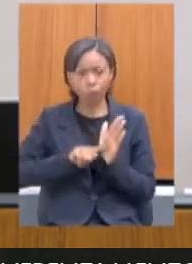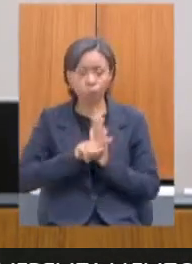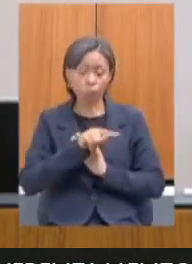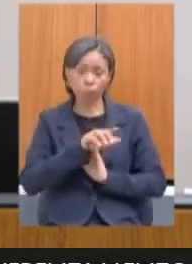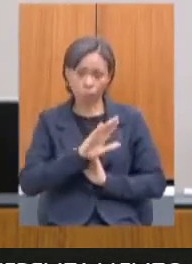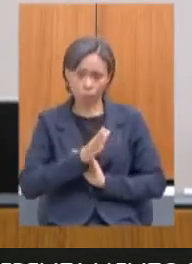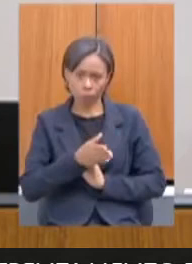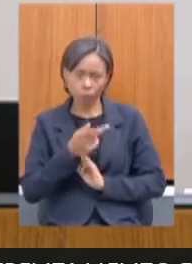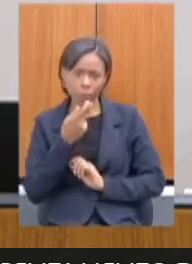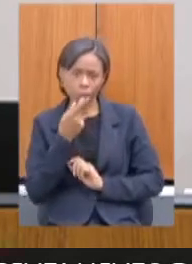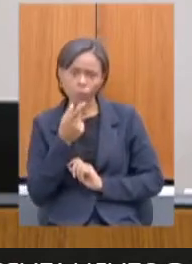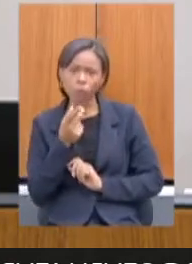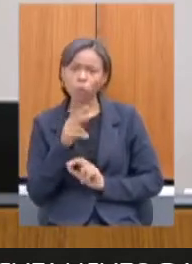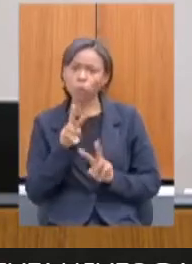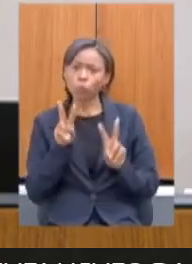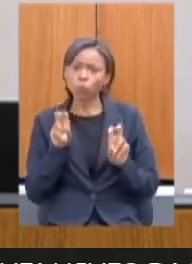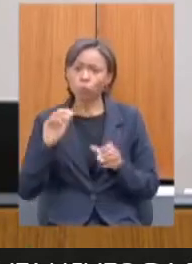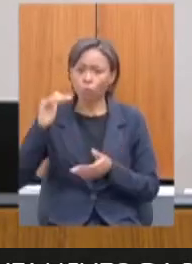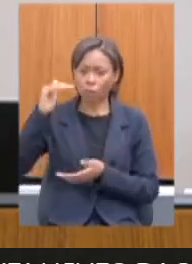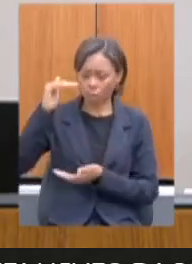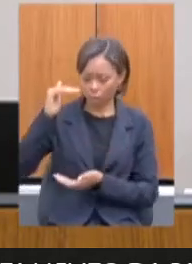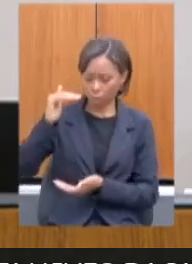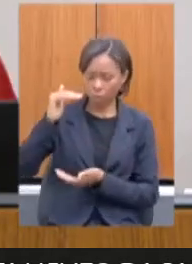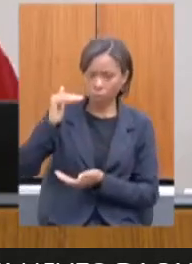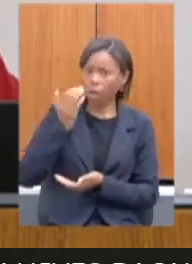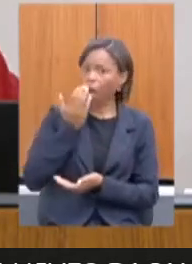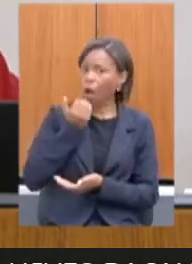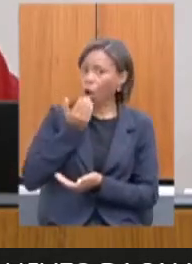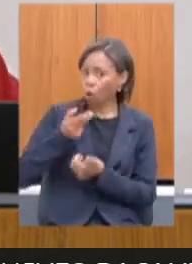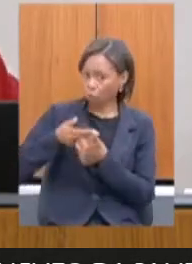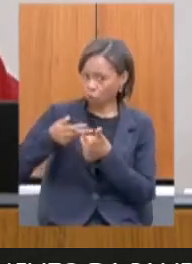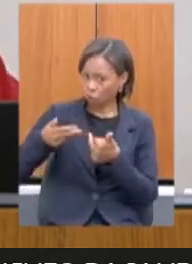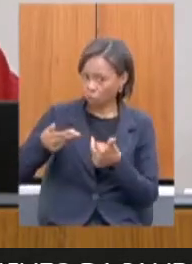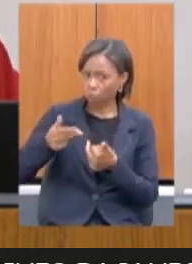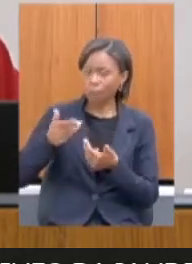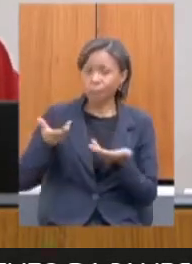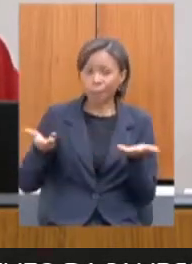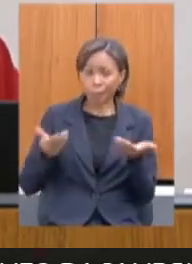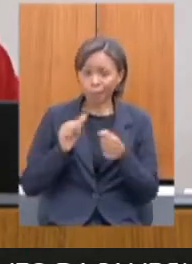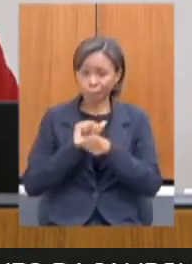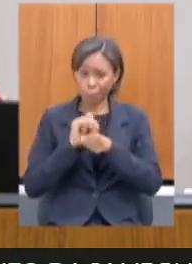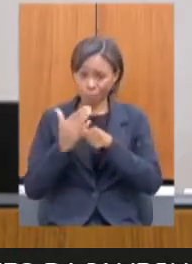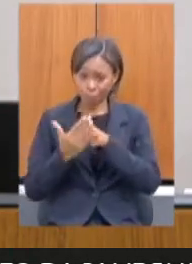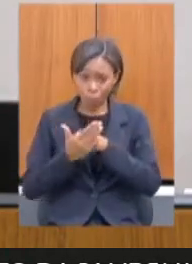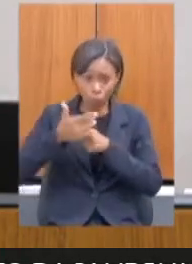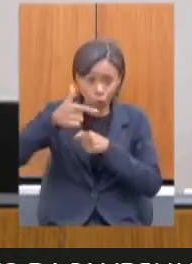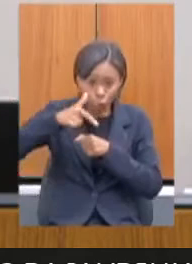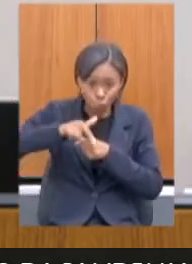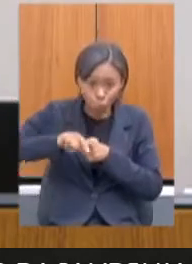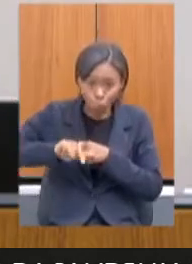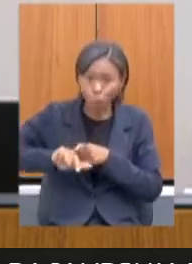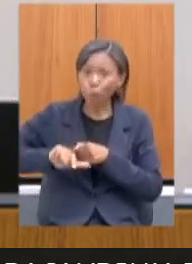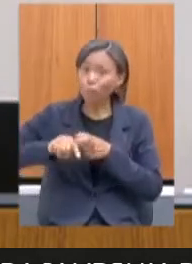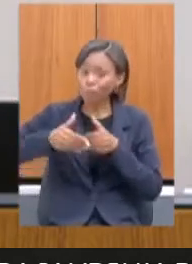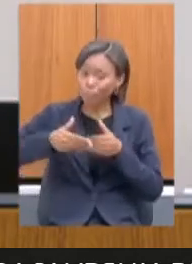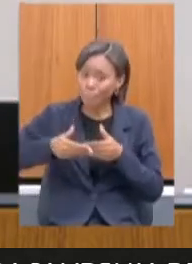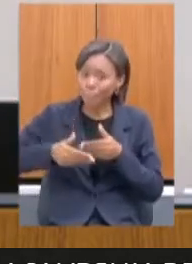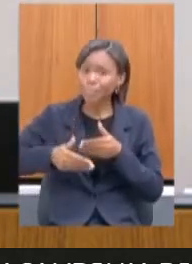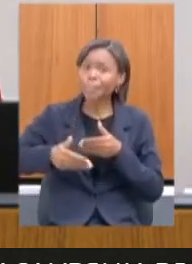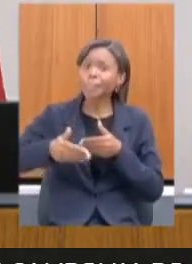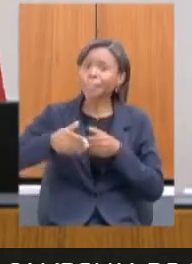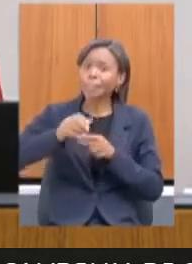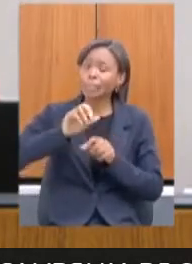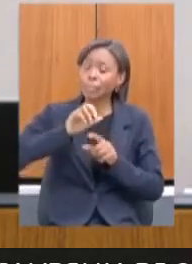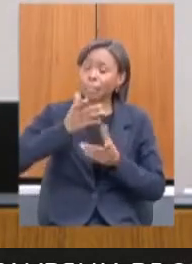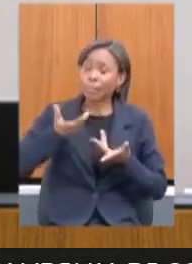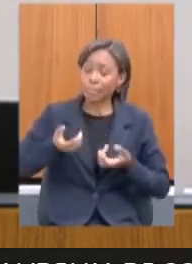que é com relação às cestas básicas, a gente está vivendo a segunda onda da pandemia, e segundo os dados de ontem, a gente está voltando ao índice de transmissão